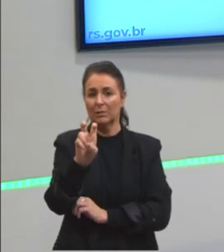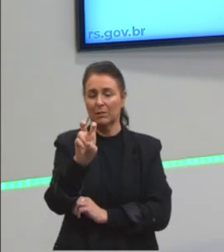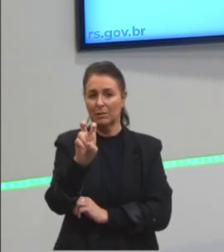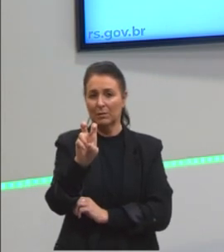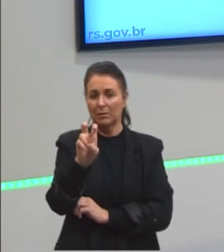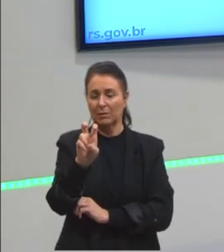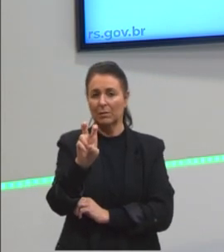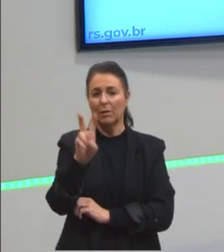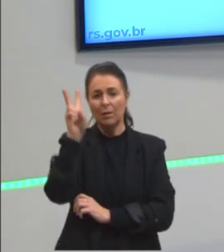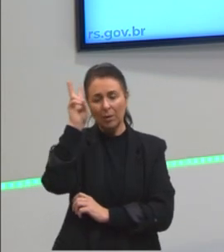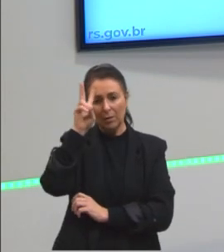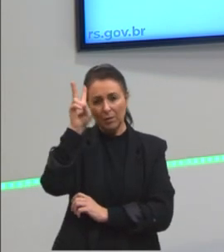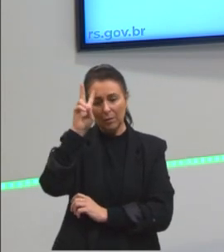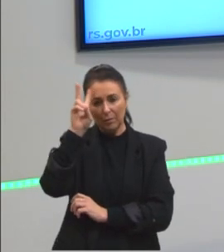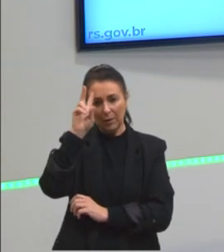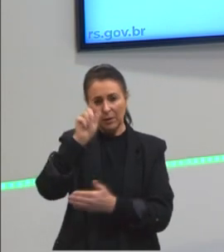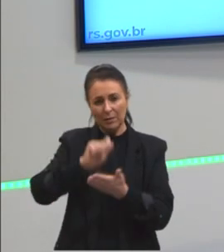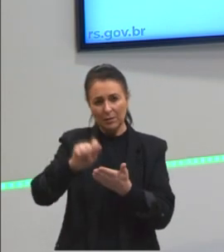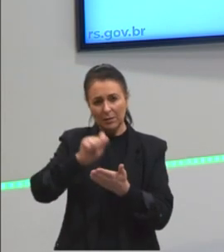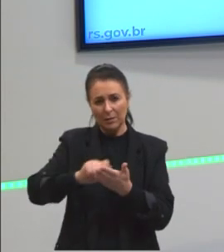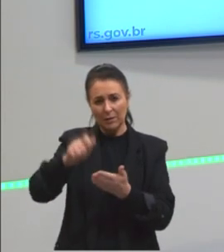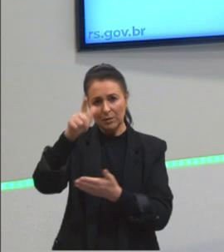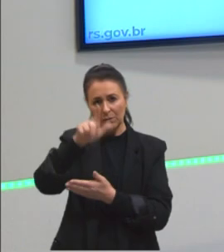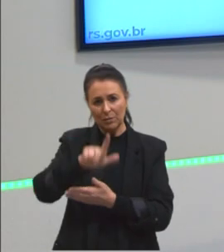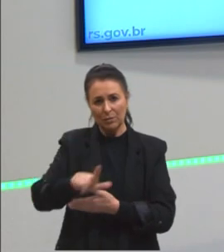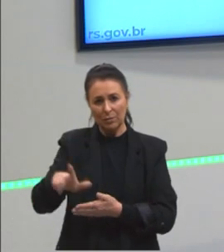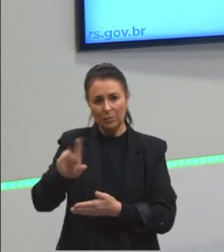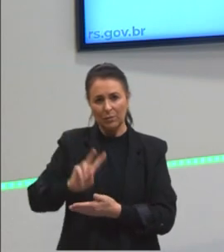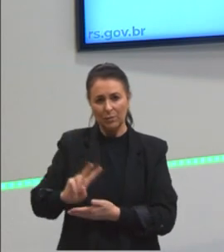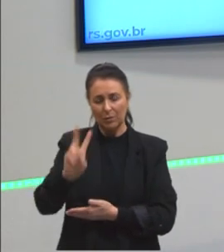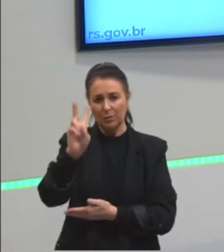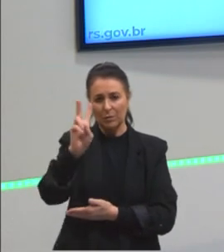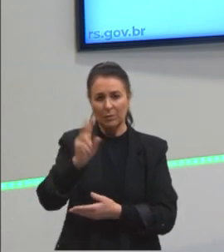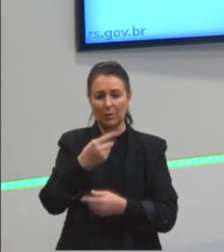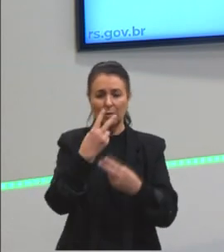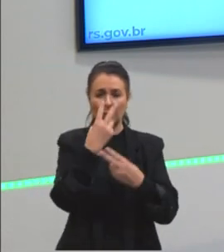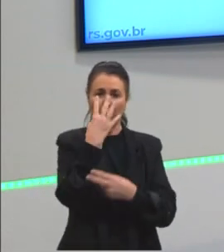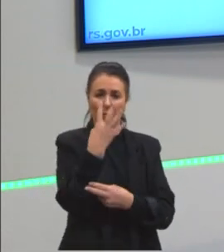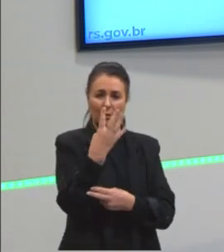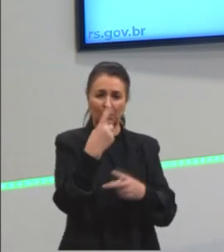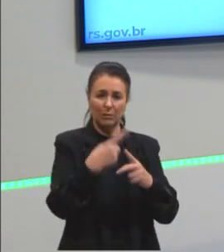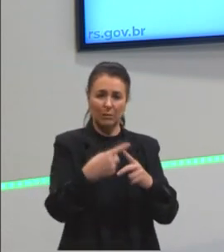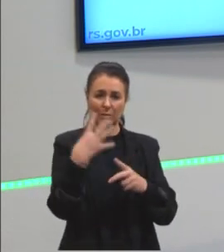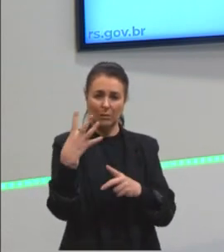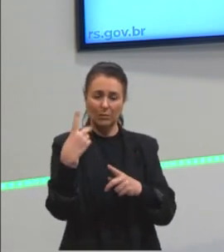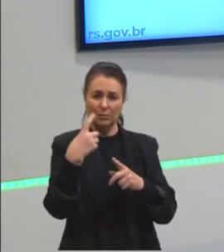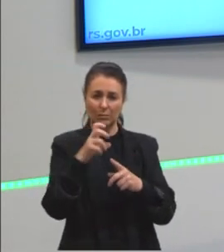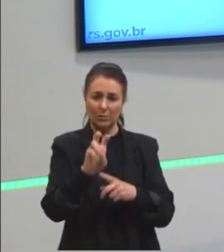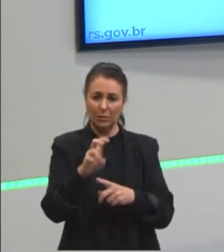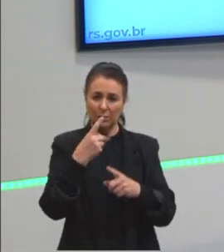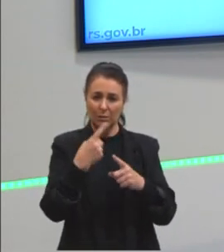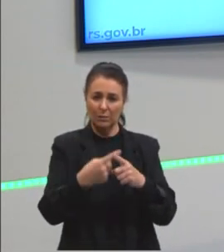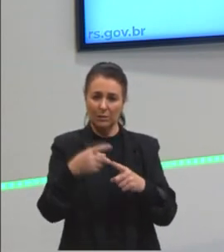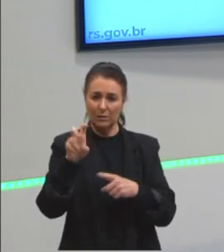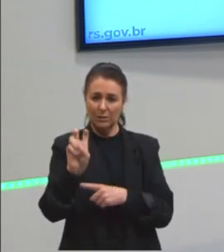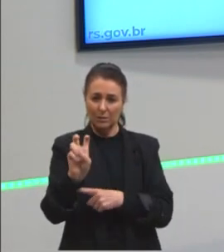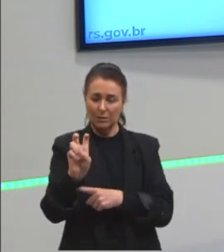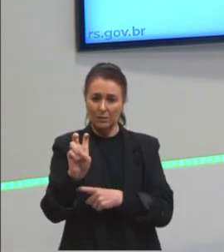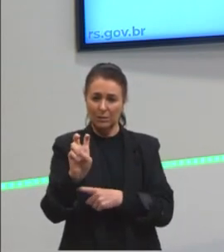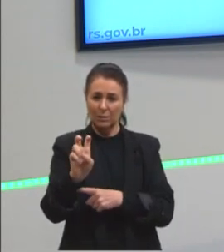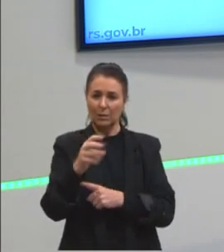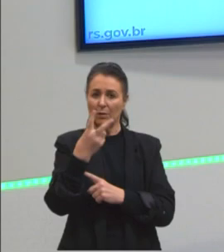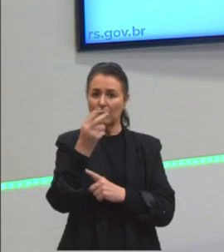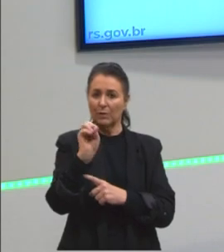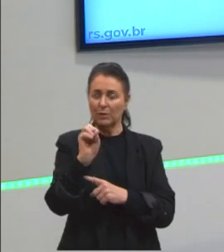lembrei que eu podia reescrever esses valores. Aí, eu teria 4 vezes 4 e 5 vezes 5. Ou o